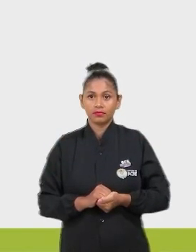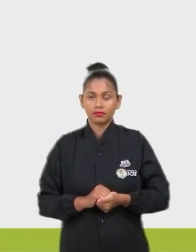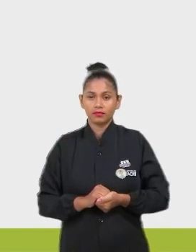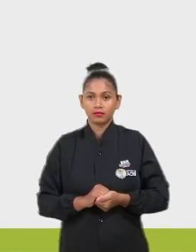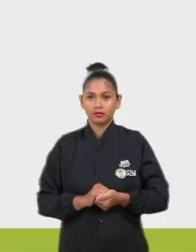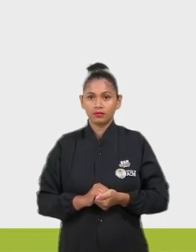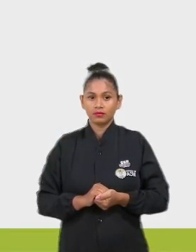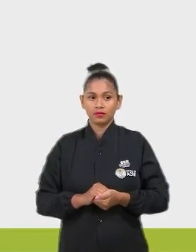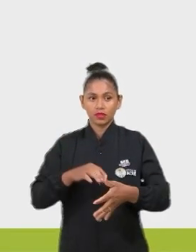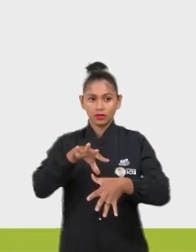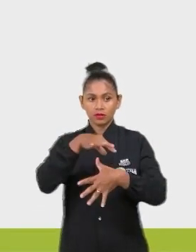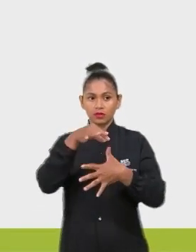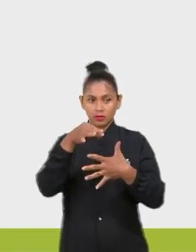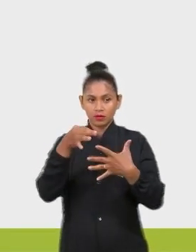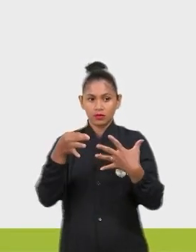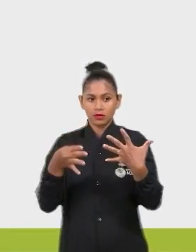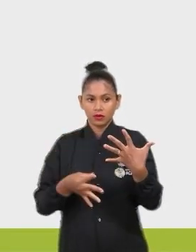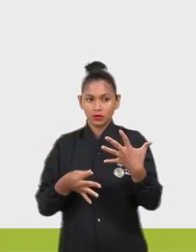extinção de espécies,